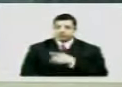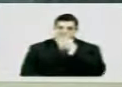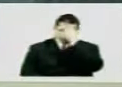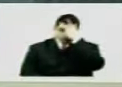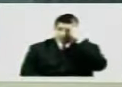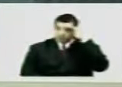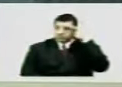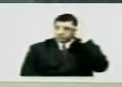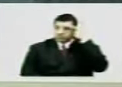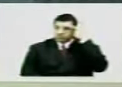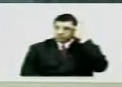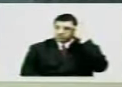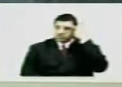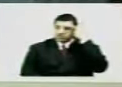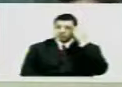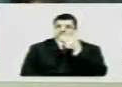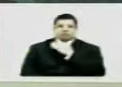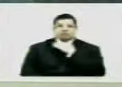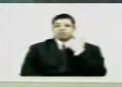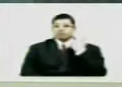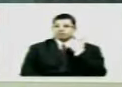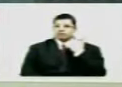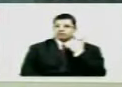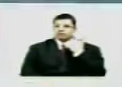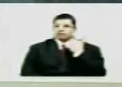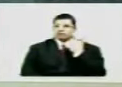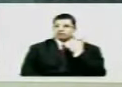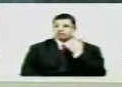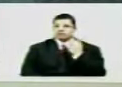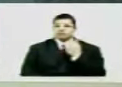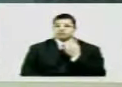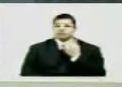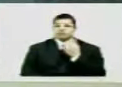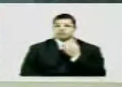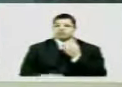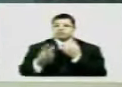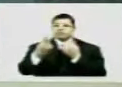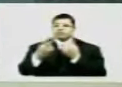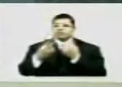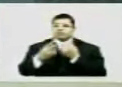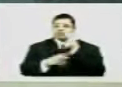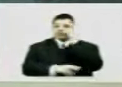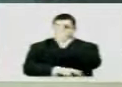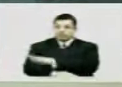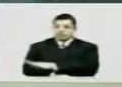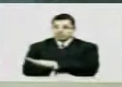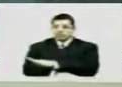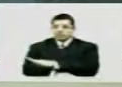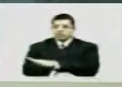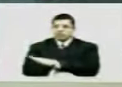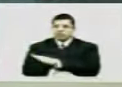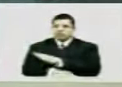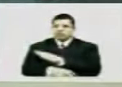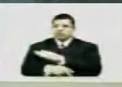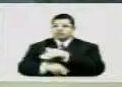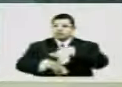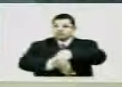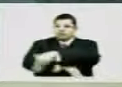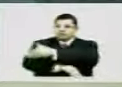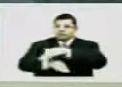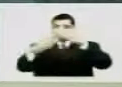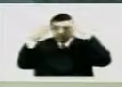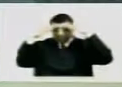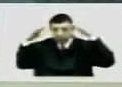cidadão assassinado, deputado Luiz Castro 2 horas da tarde, no meio da